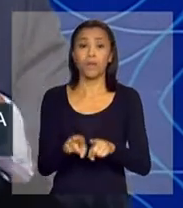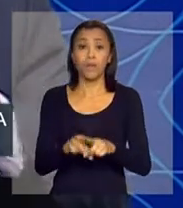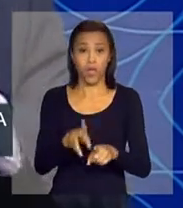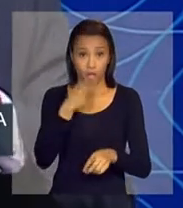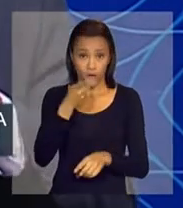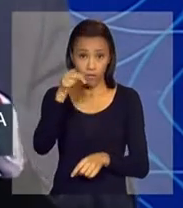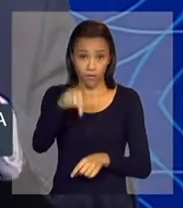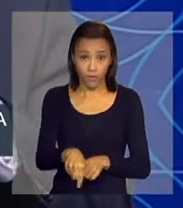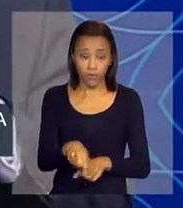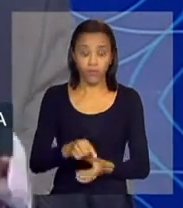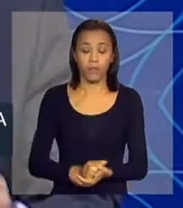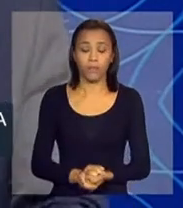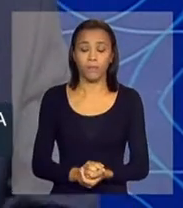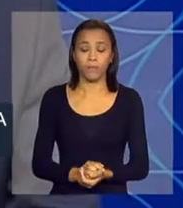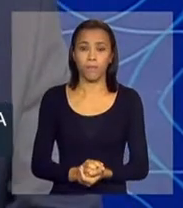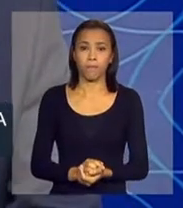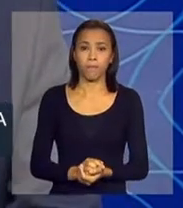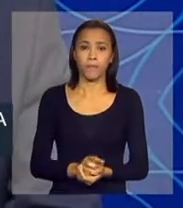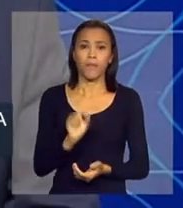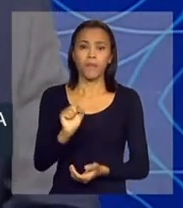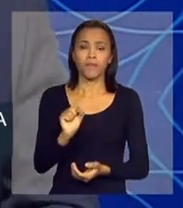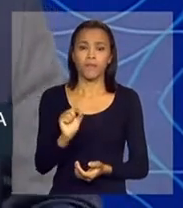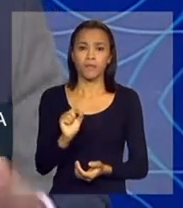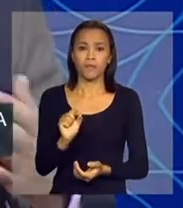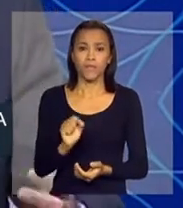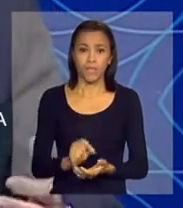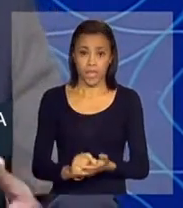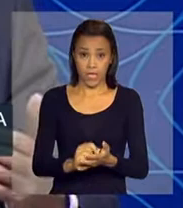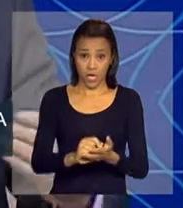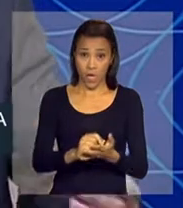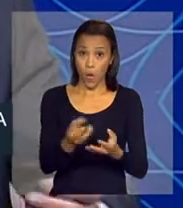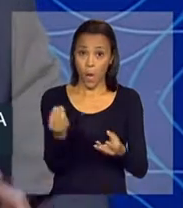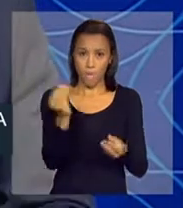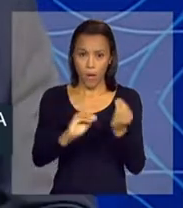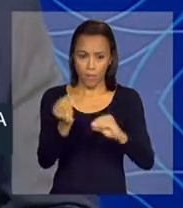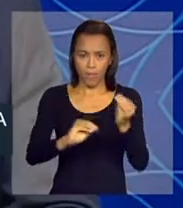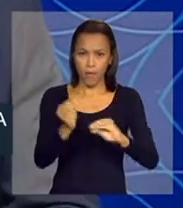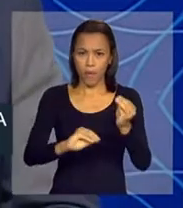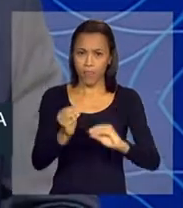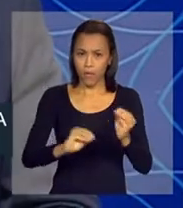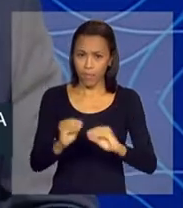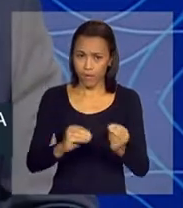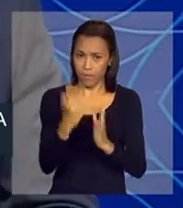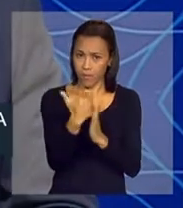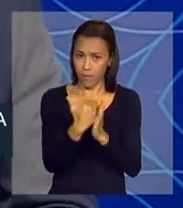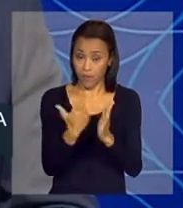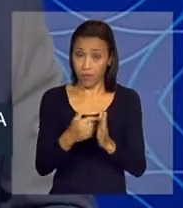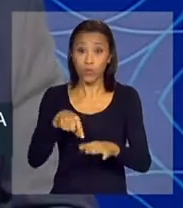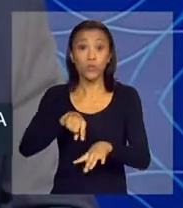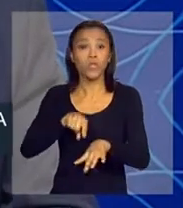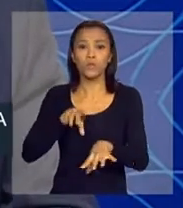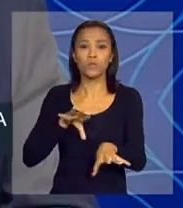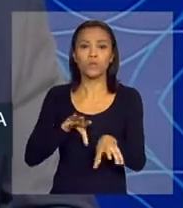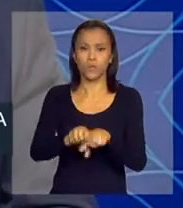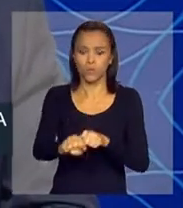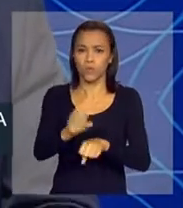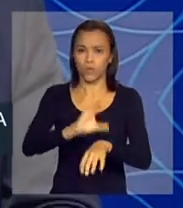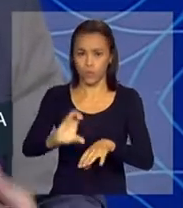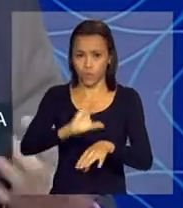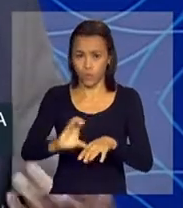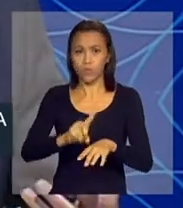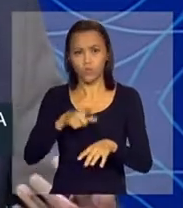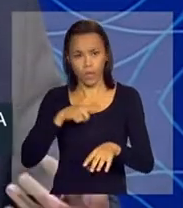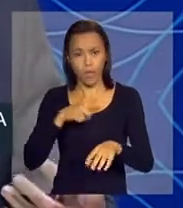público de que os conteúdos dos cursos de formação estão sendo elaborados numa parceria